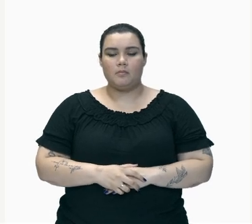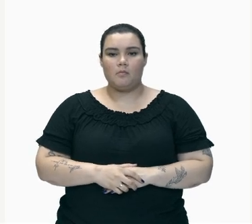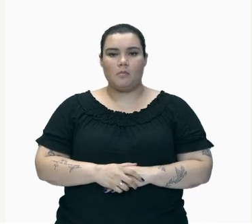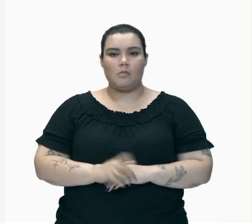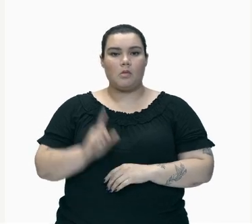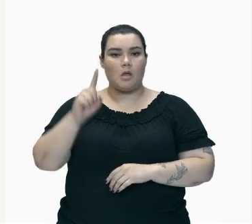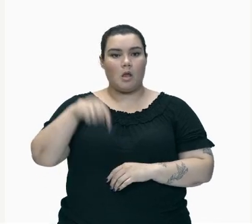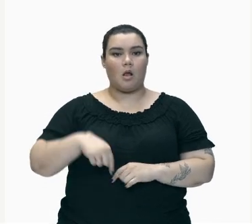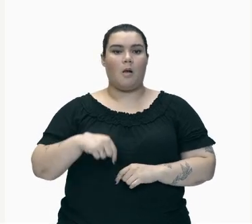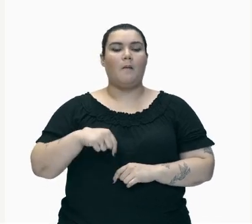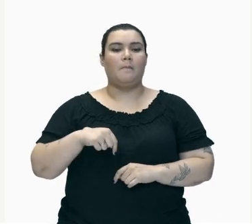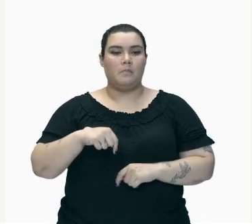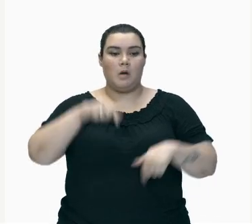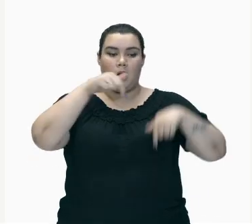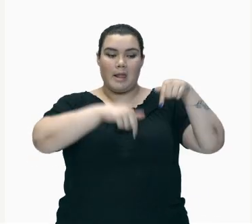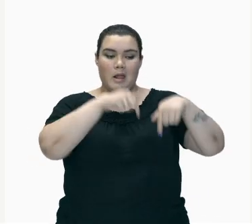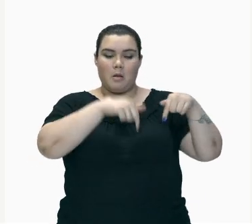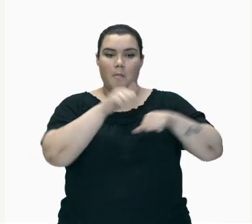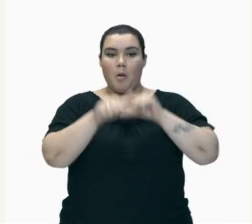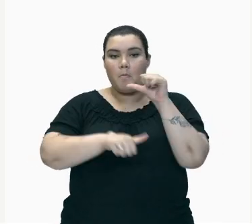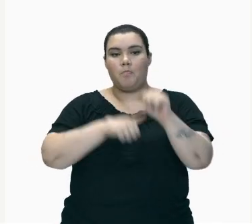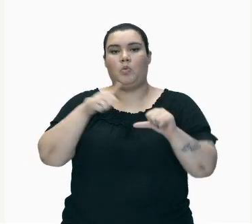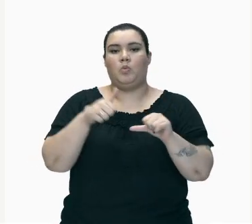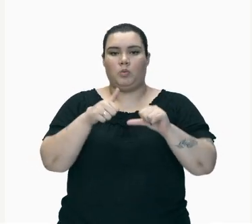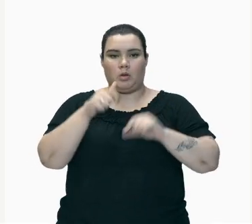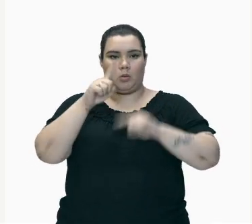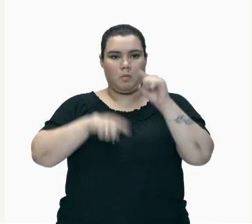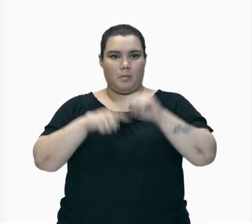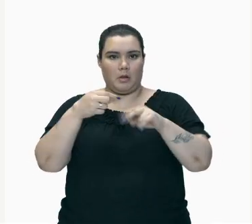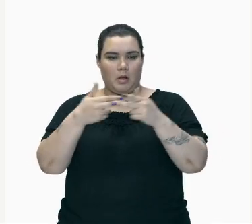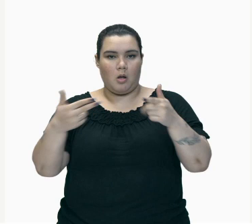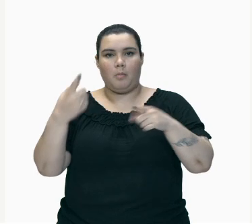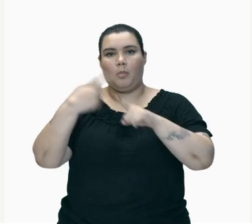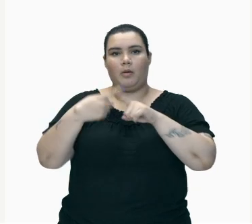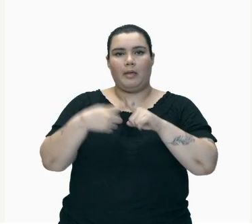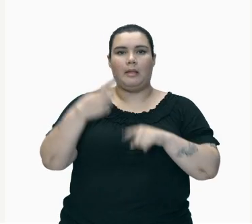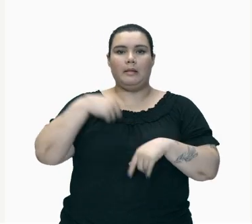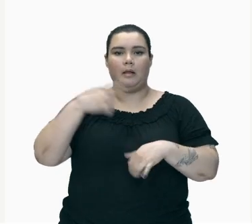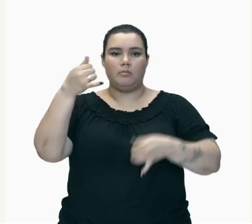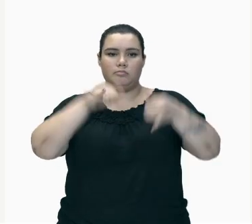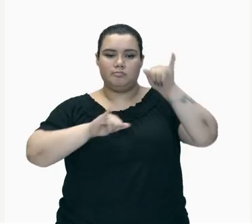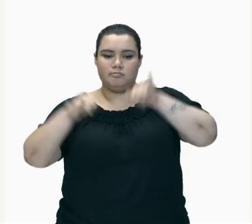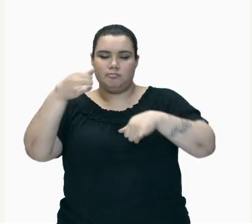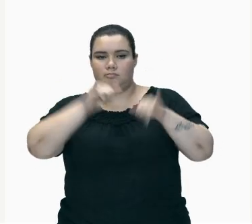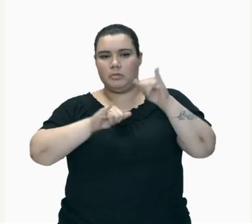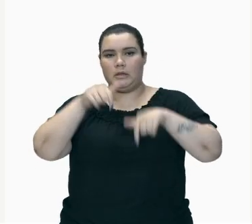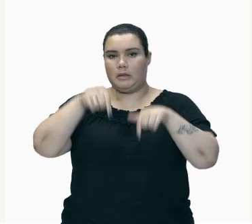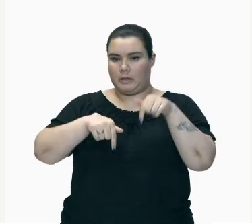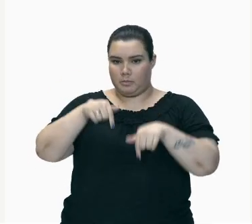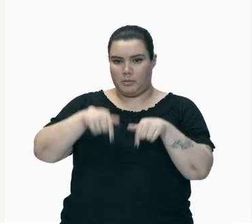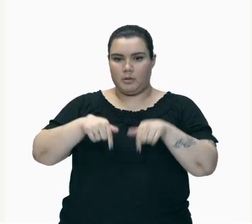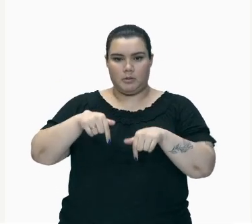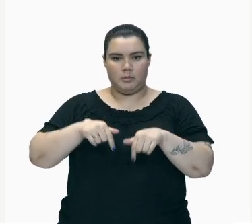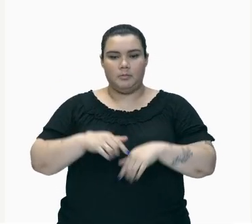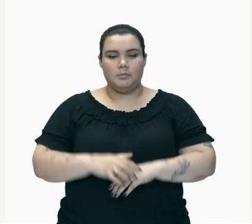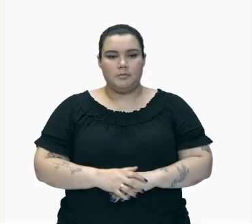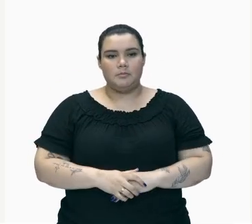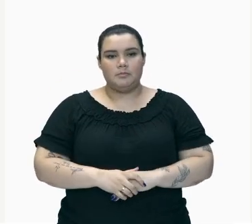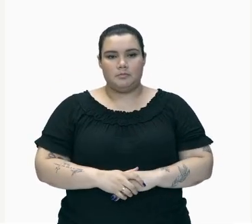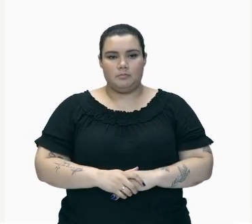promoção De uma mudança Química De um material Por causa Das Reações Químicas